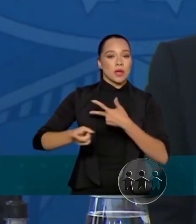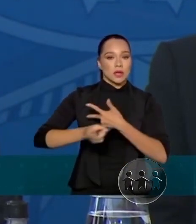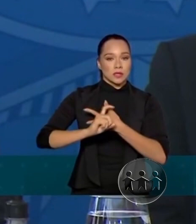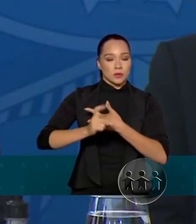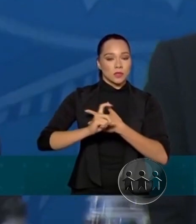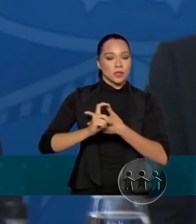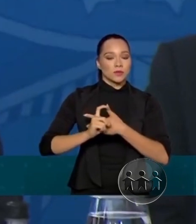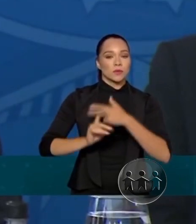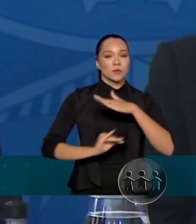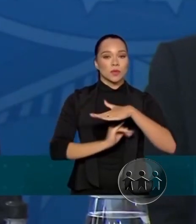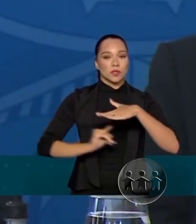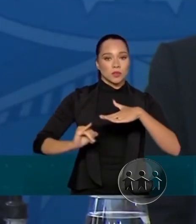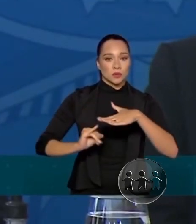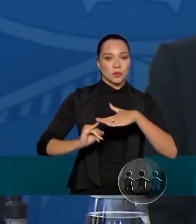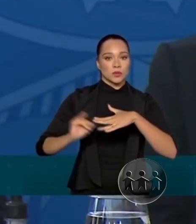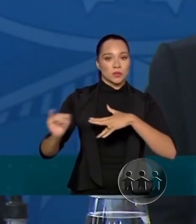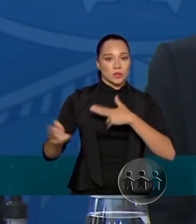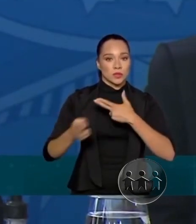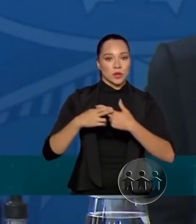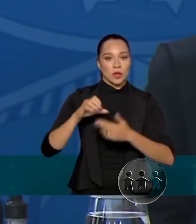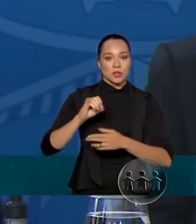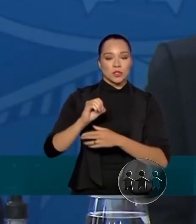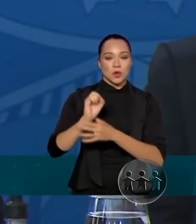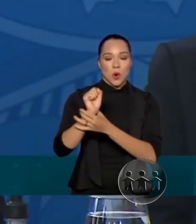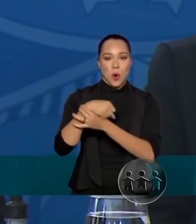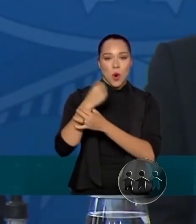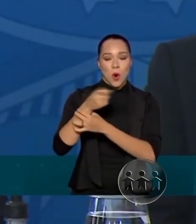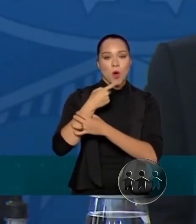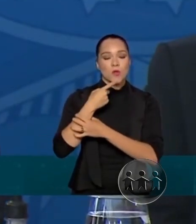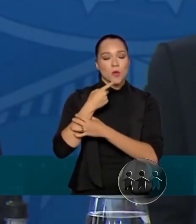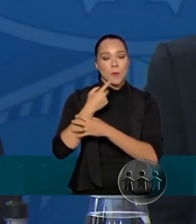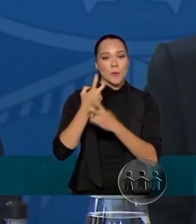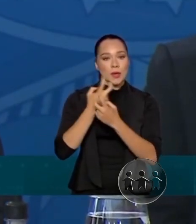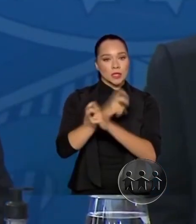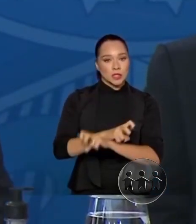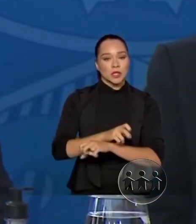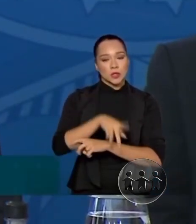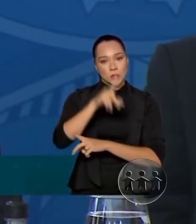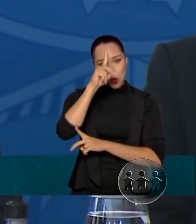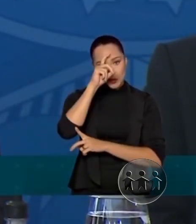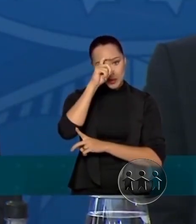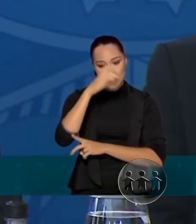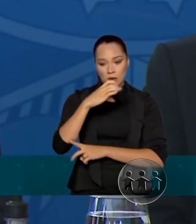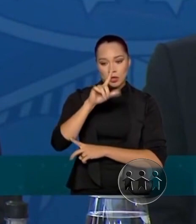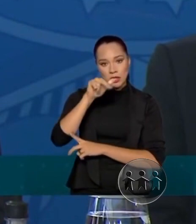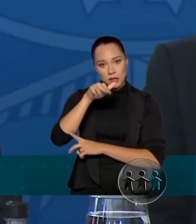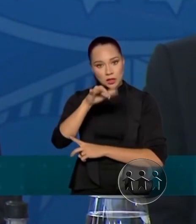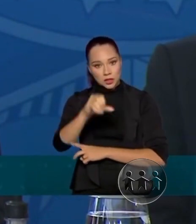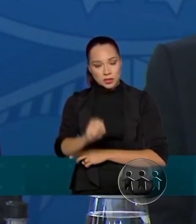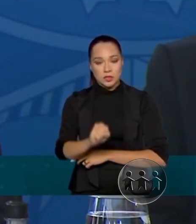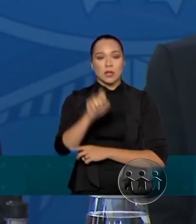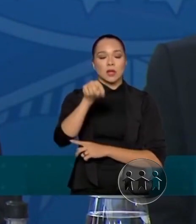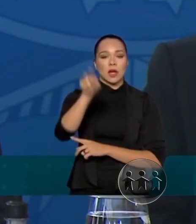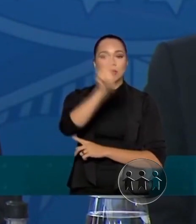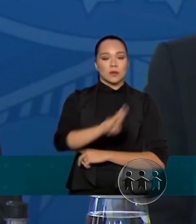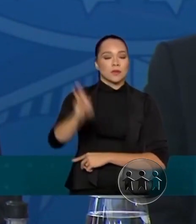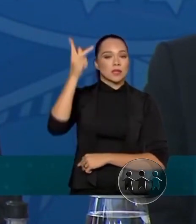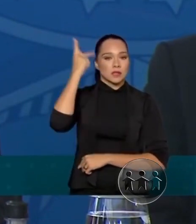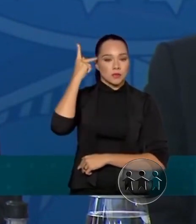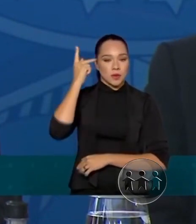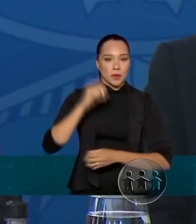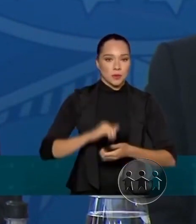Instituto de Traumato-Ortopedia do Hospital das Clínicas da Universidade de São Paulo.